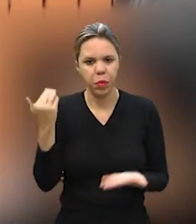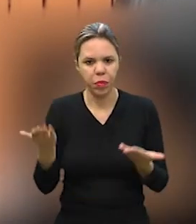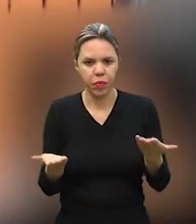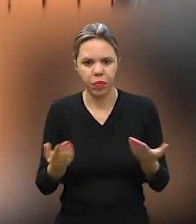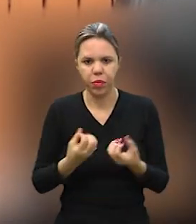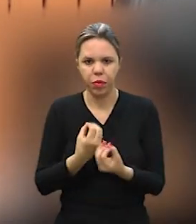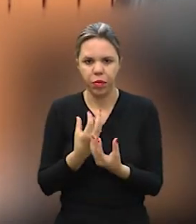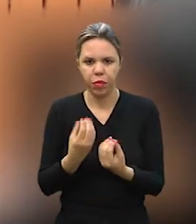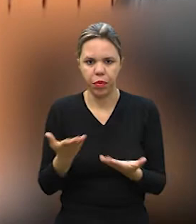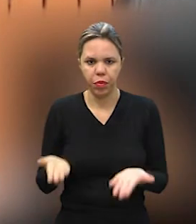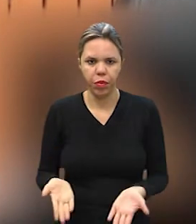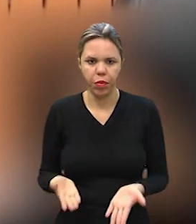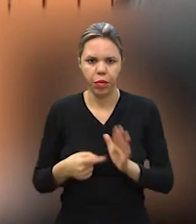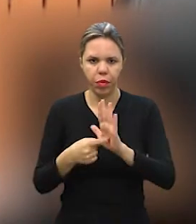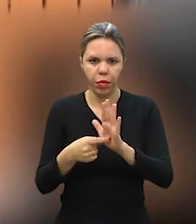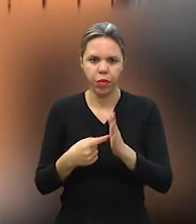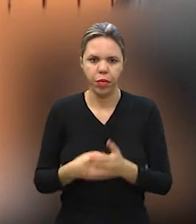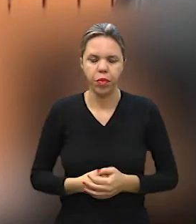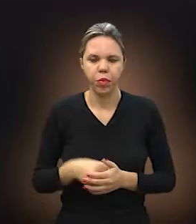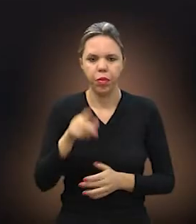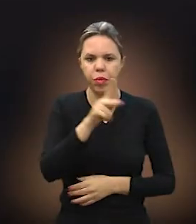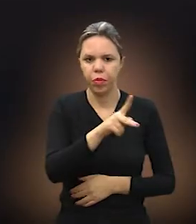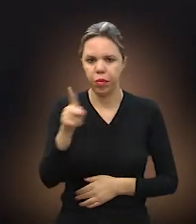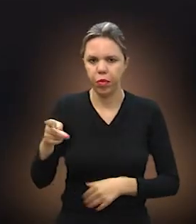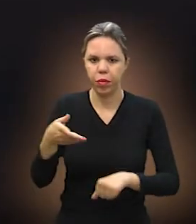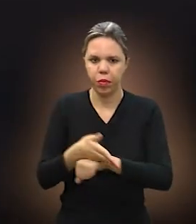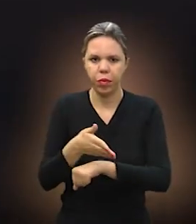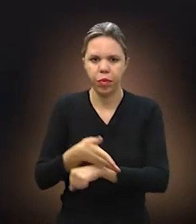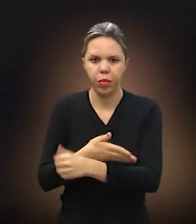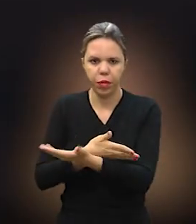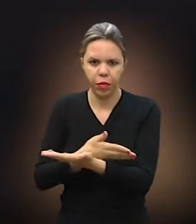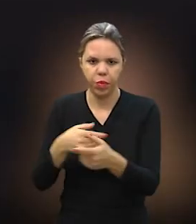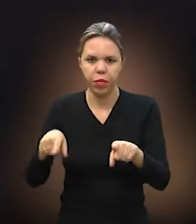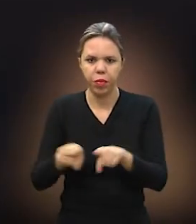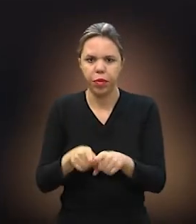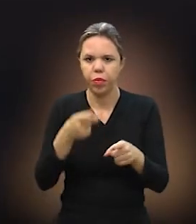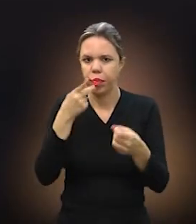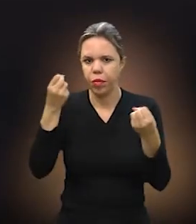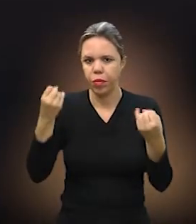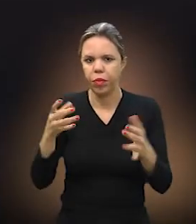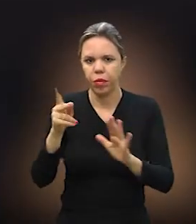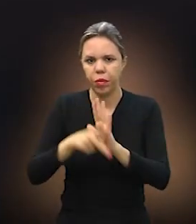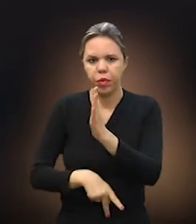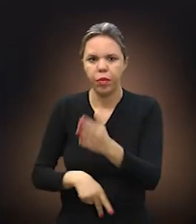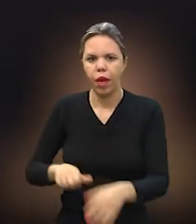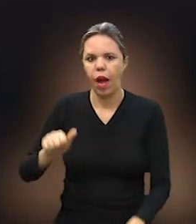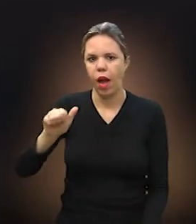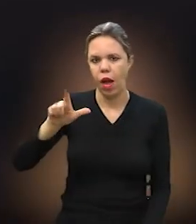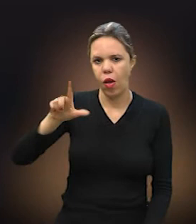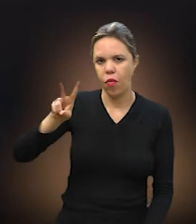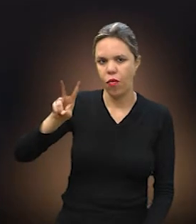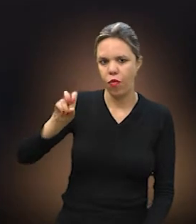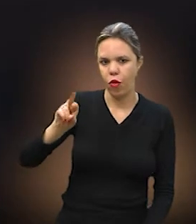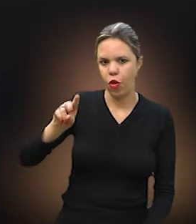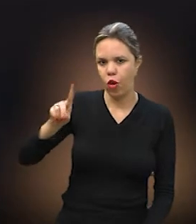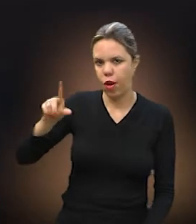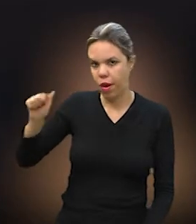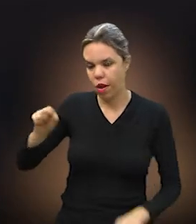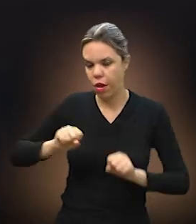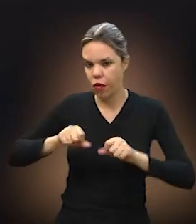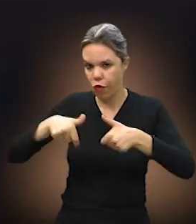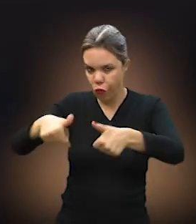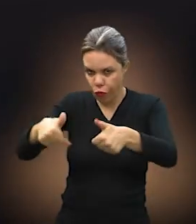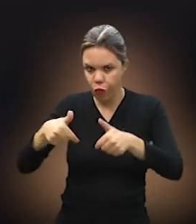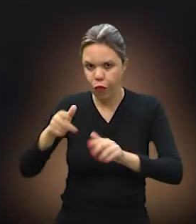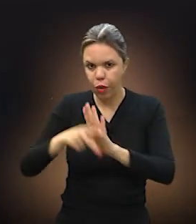saber das informações aqui apresentadas. Os professores que participaram também falaram sobre o Projeto Alvorada. Eles